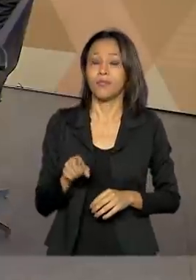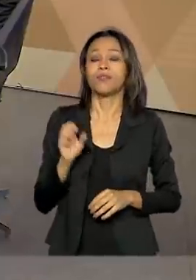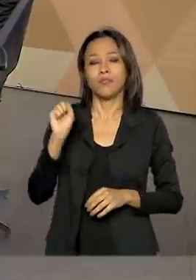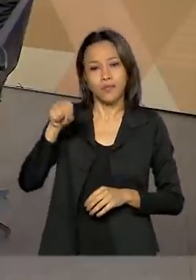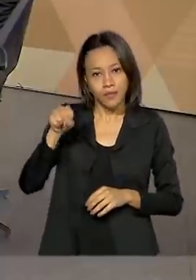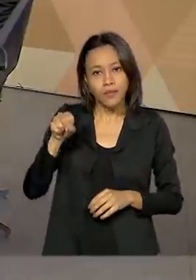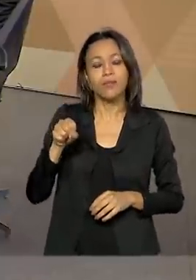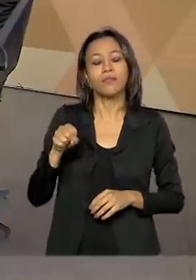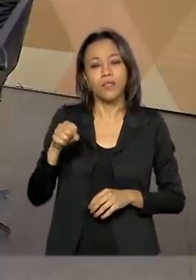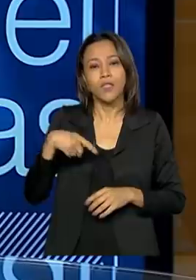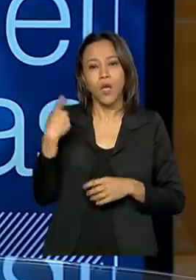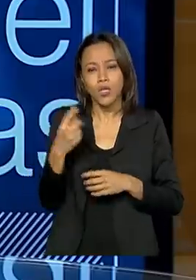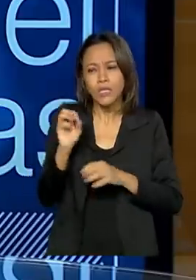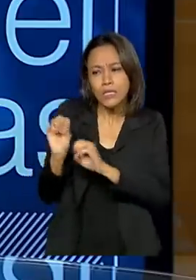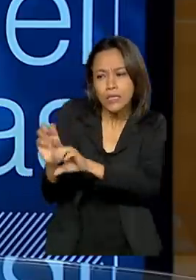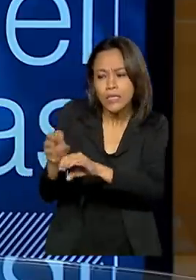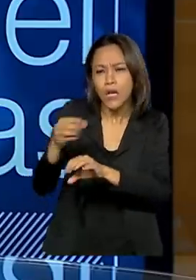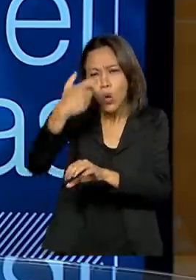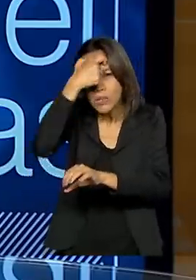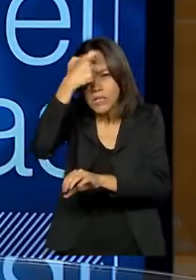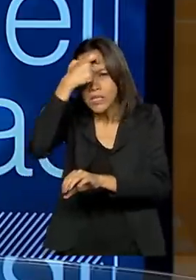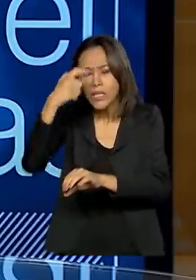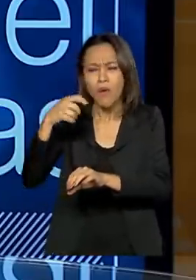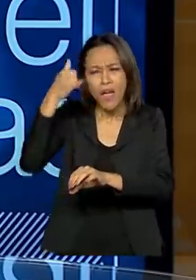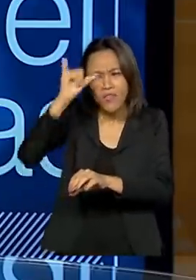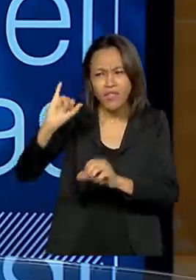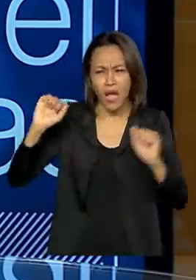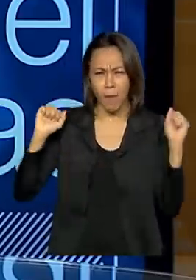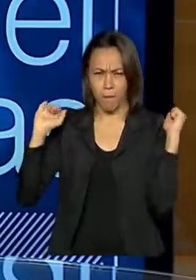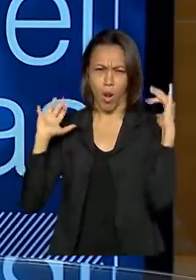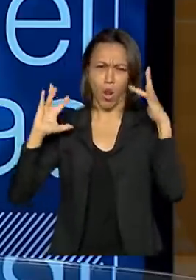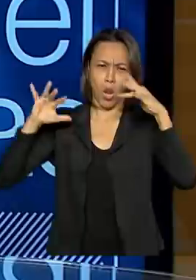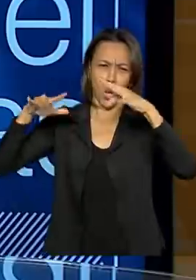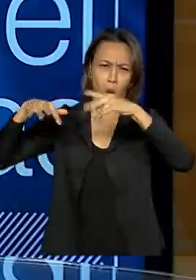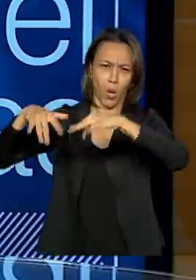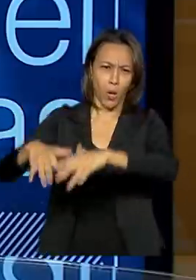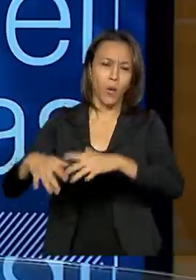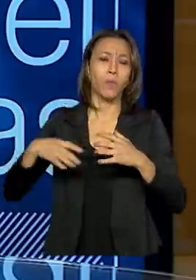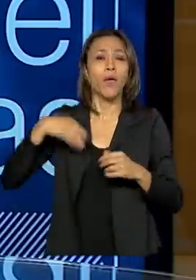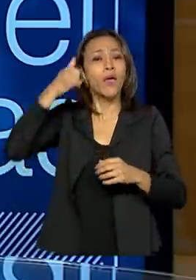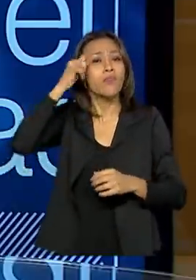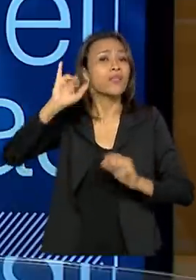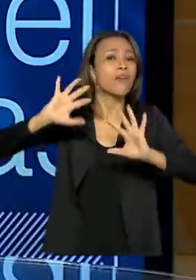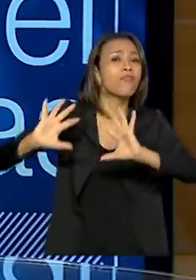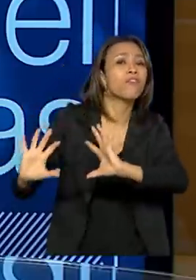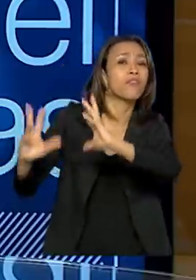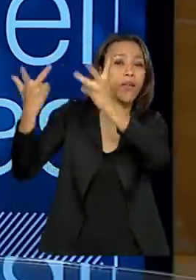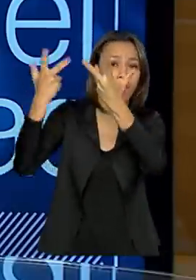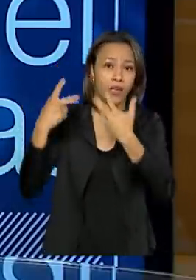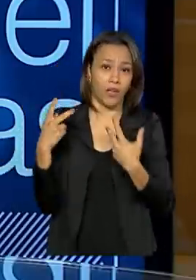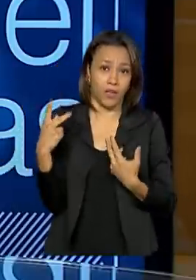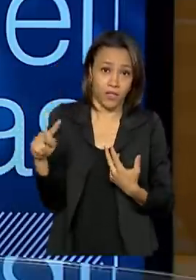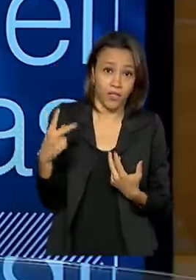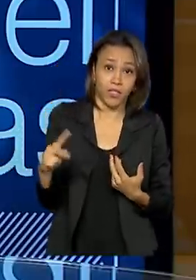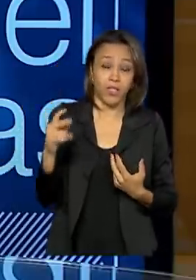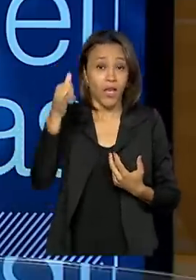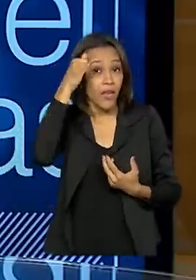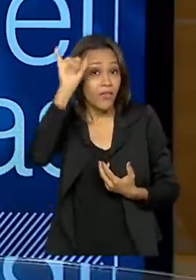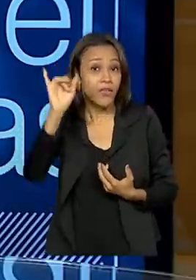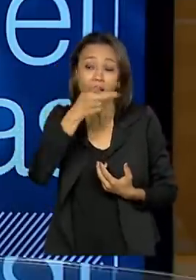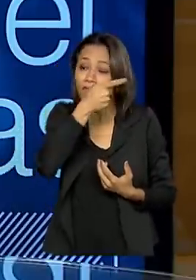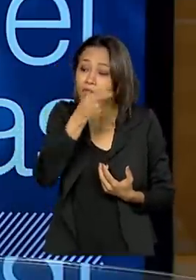parte de conscientização, para que evitem as aglomerações, para que evitem as festividades, para que evitem as